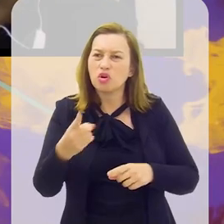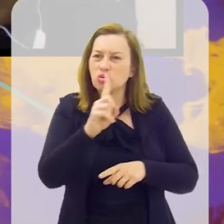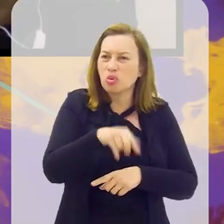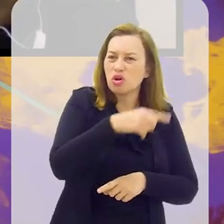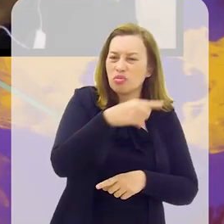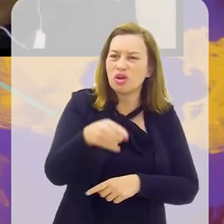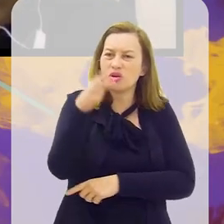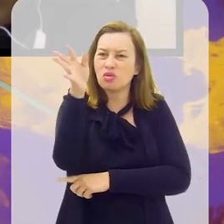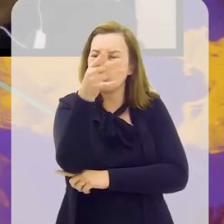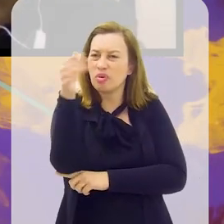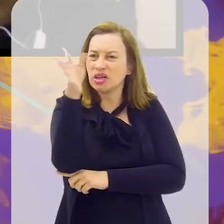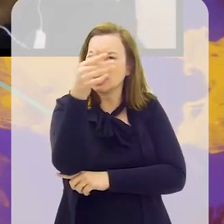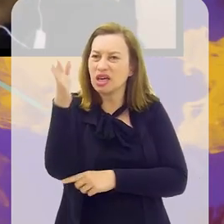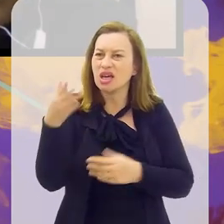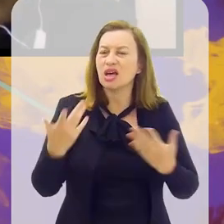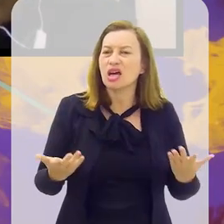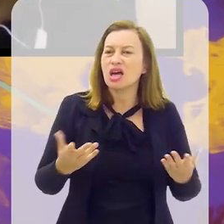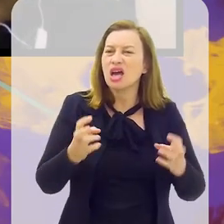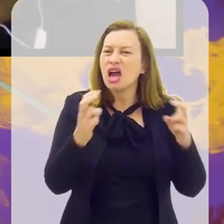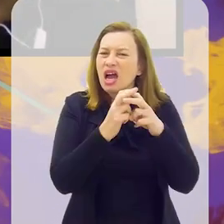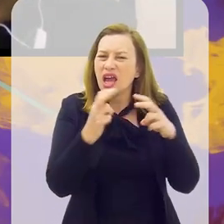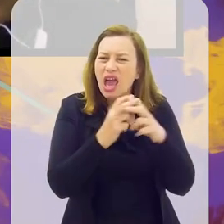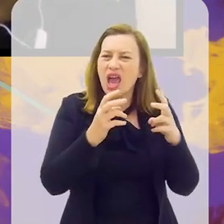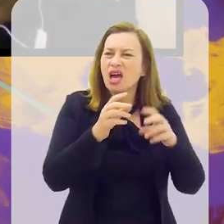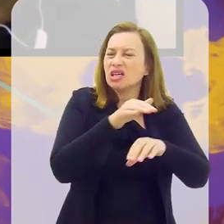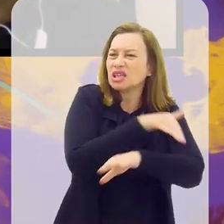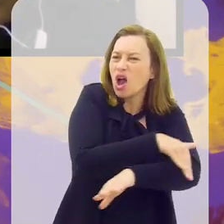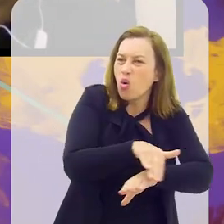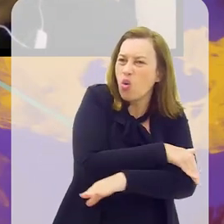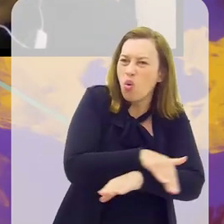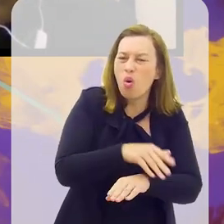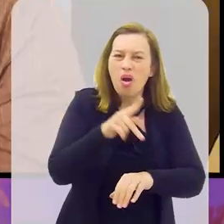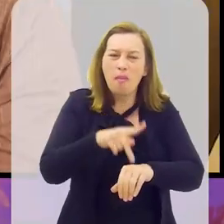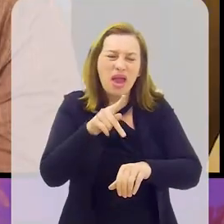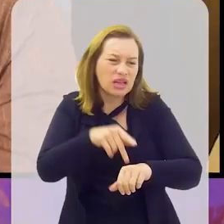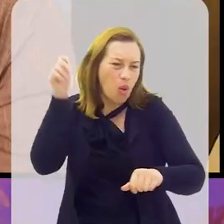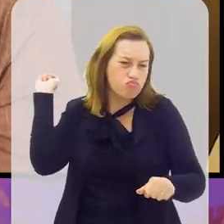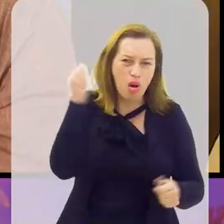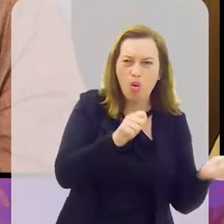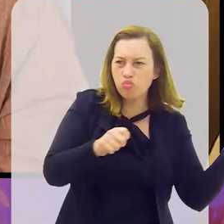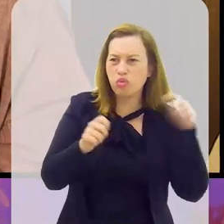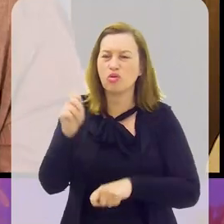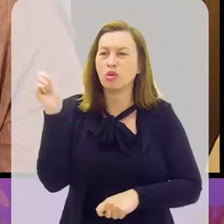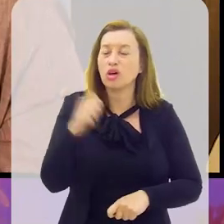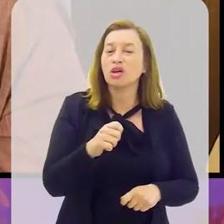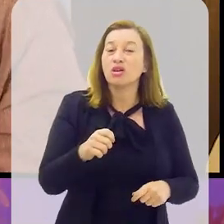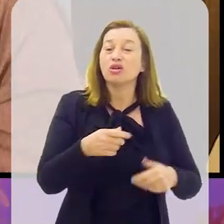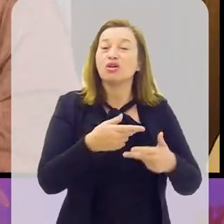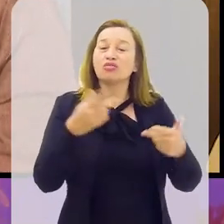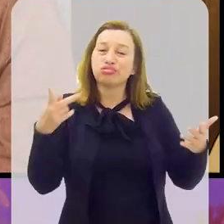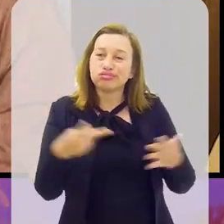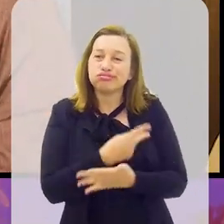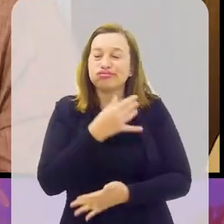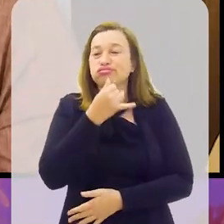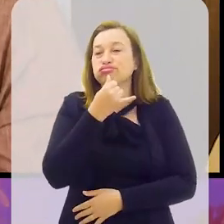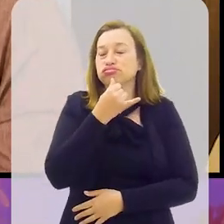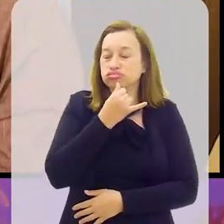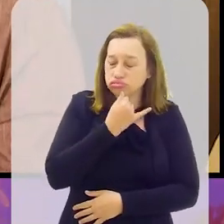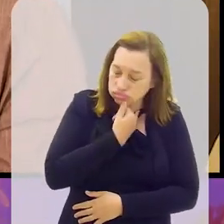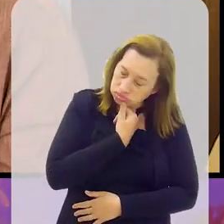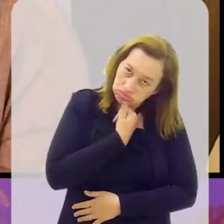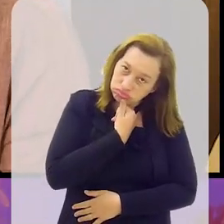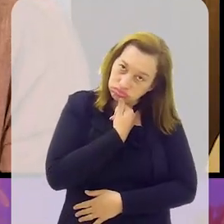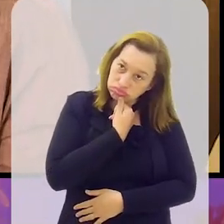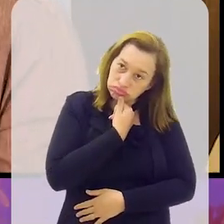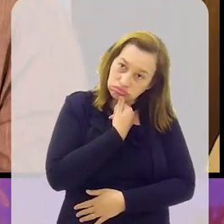bandeiras com mastro de bambu, guerra na rua de pedras e tudo mais, são fatos tristes,